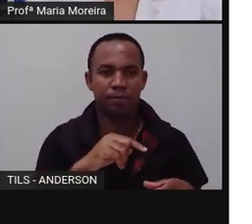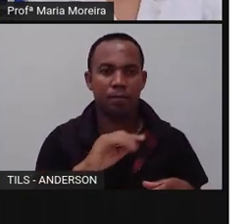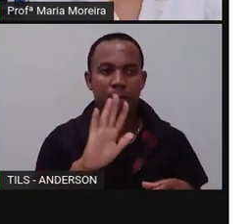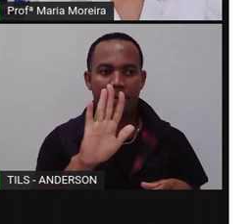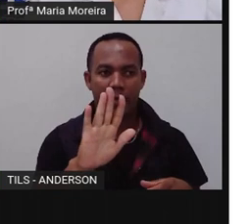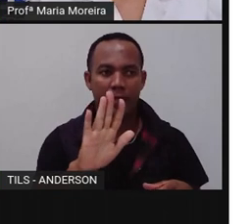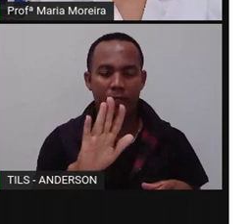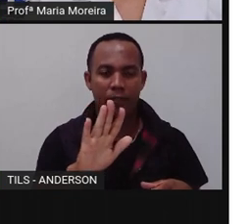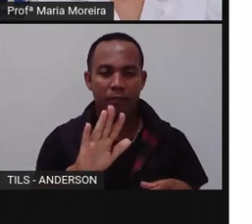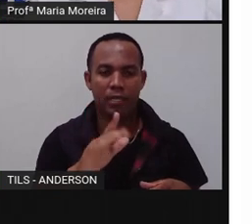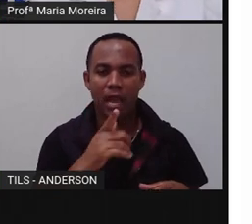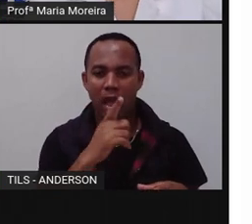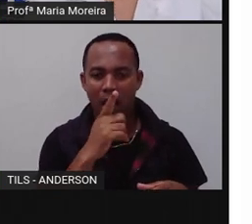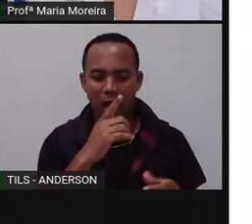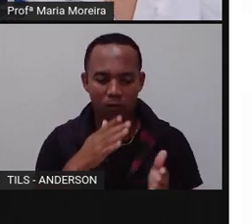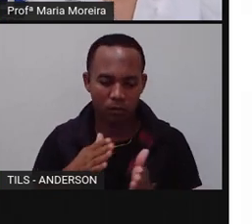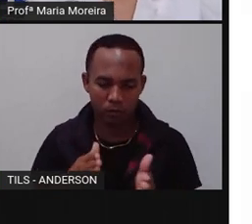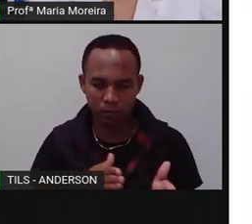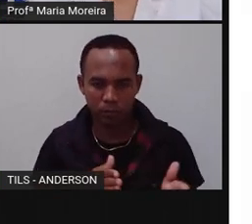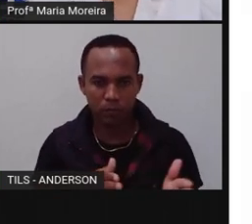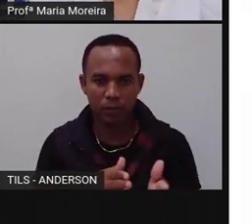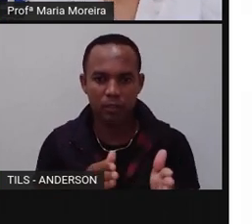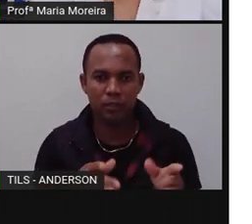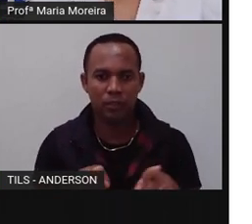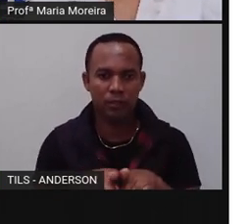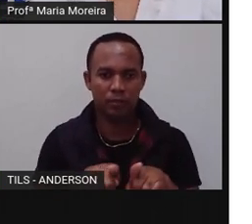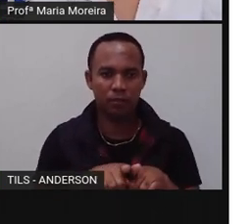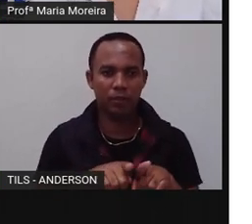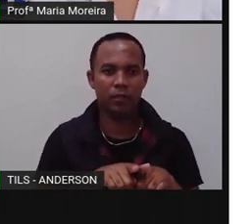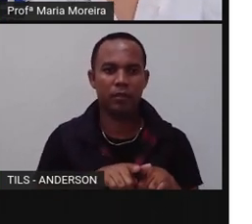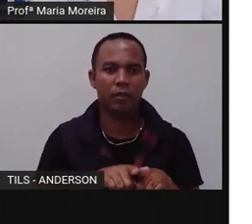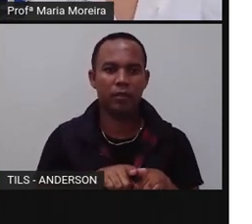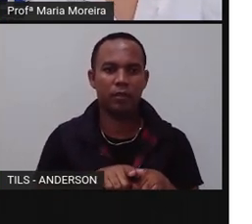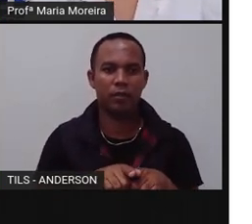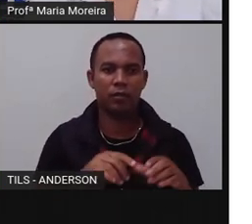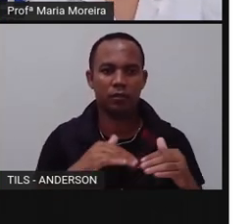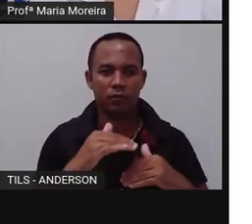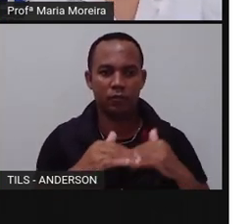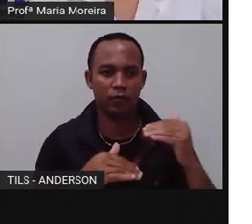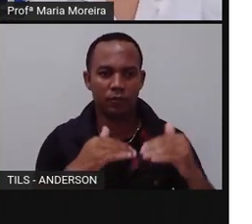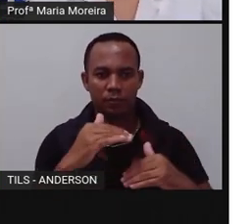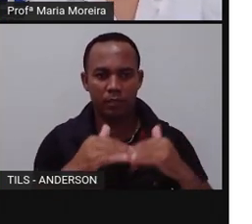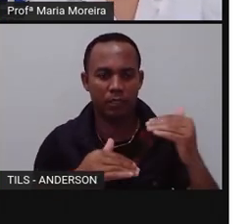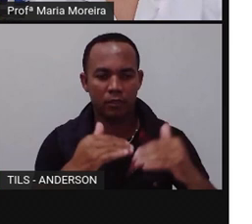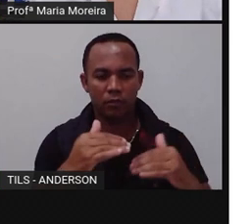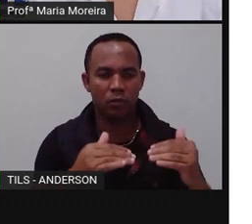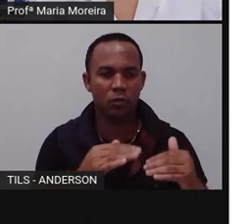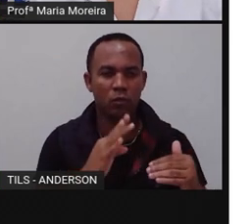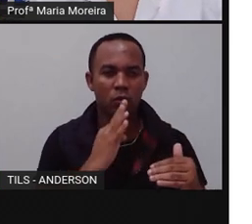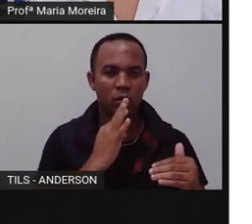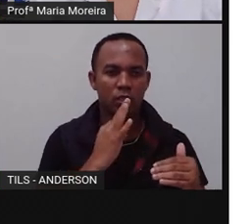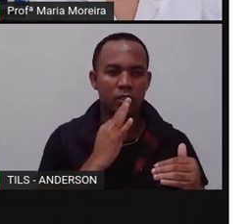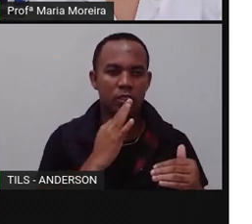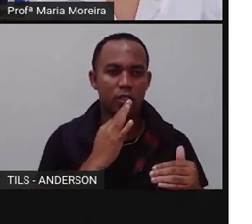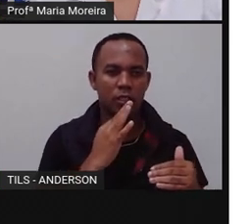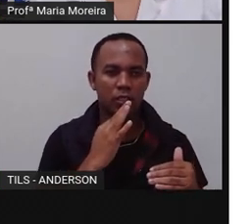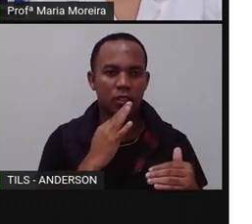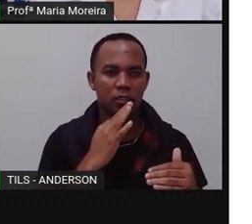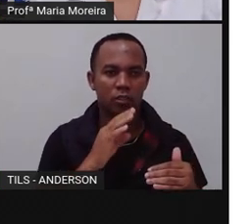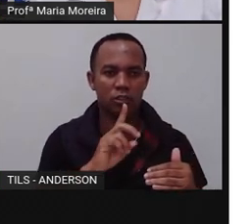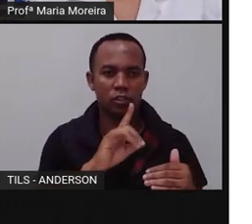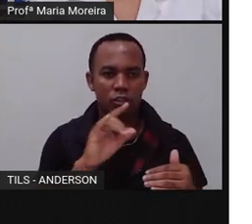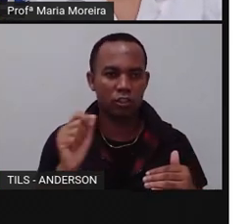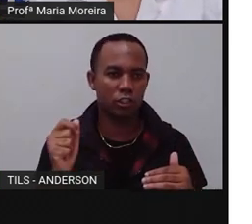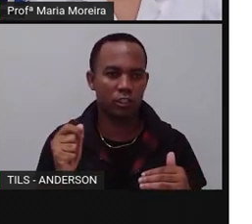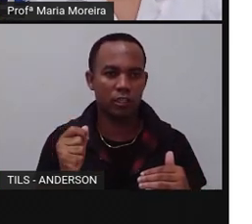graças ao rio e às suas cheias fertilizantes, o desenvolvimento egípcio conheceu o quê? Tempos de glória,